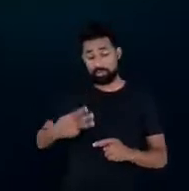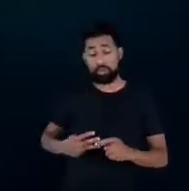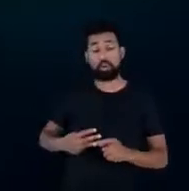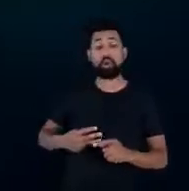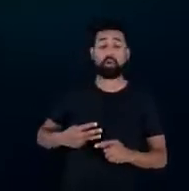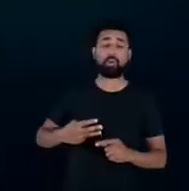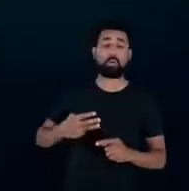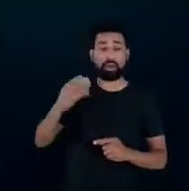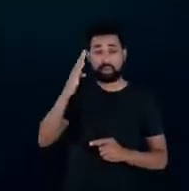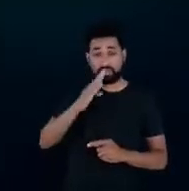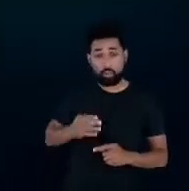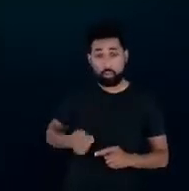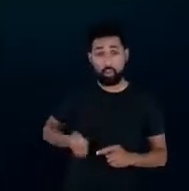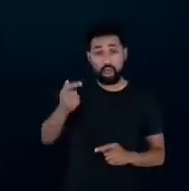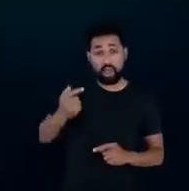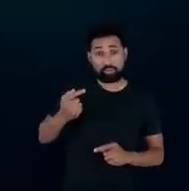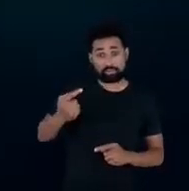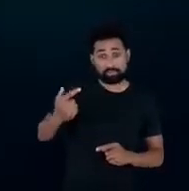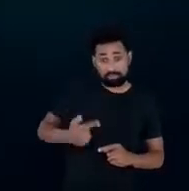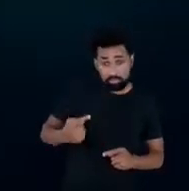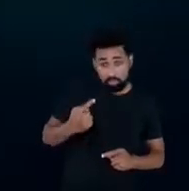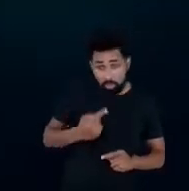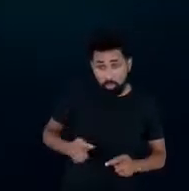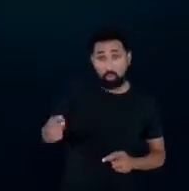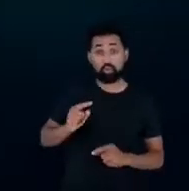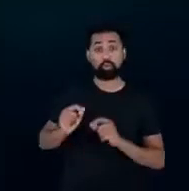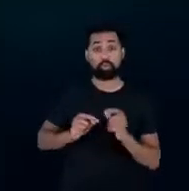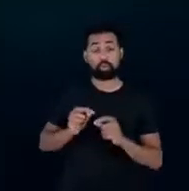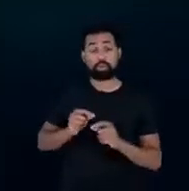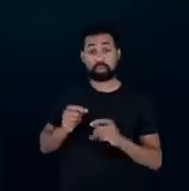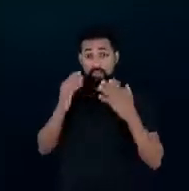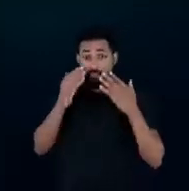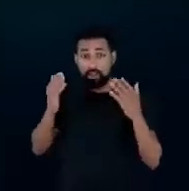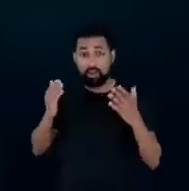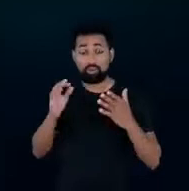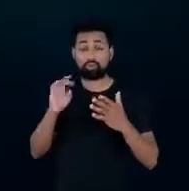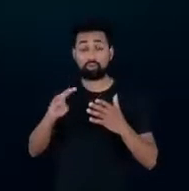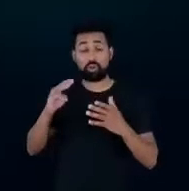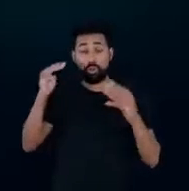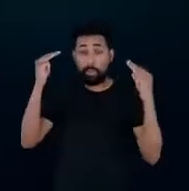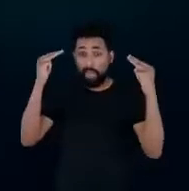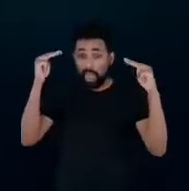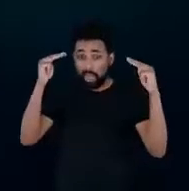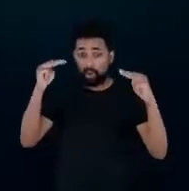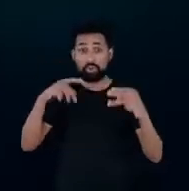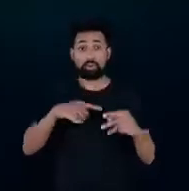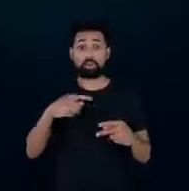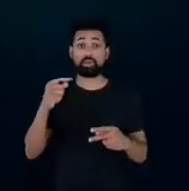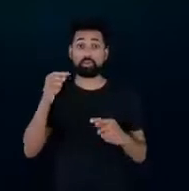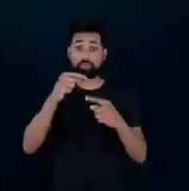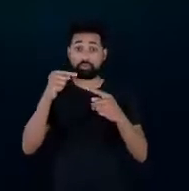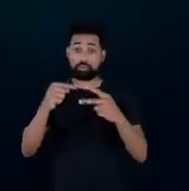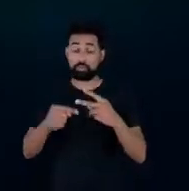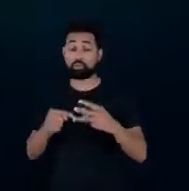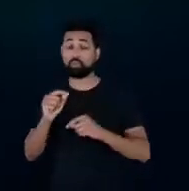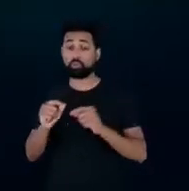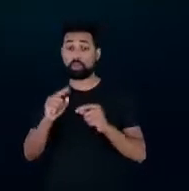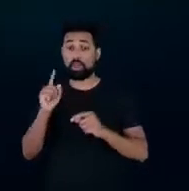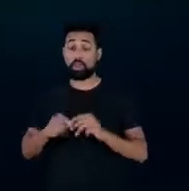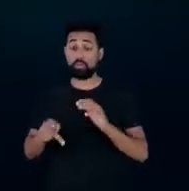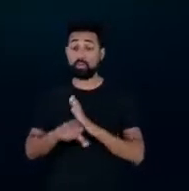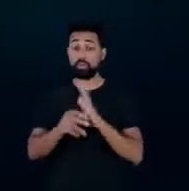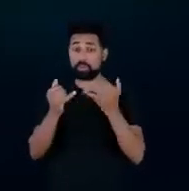mundo em termos de eficiência energética frente somente do México ou seja a gente tem duas questões energia cara e